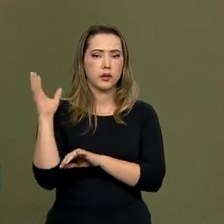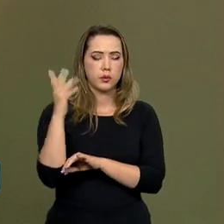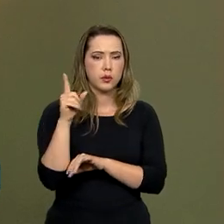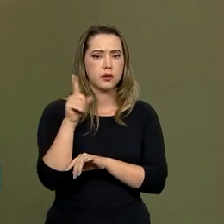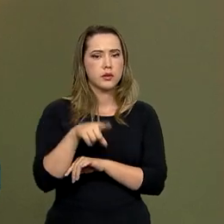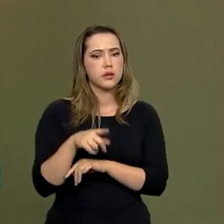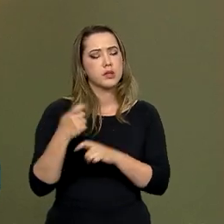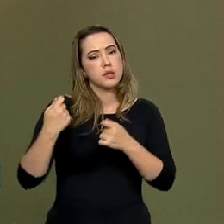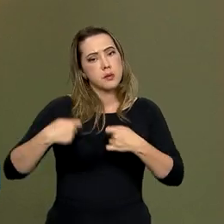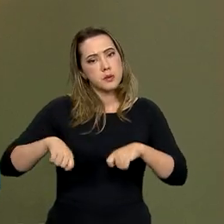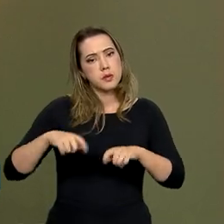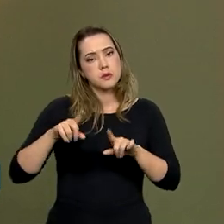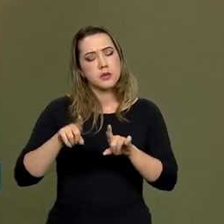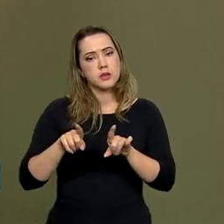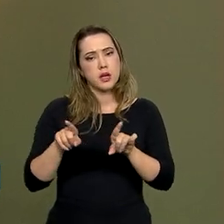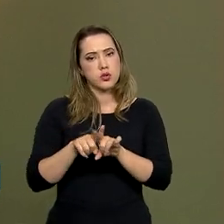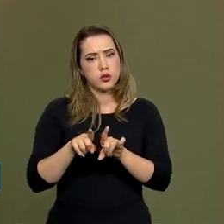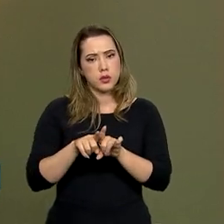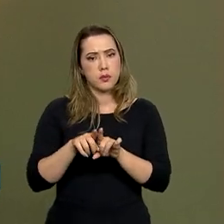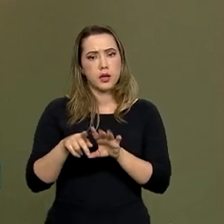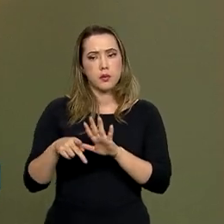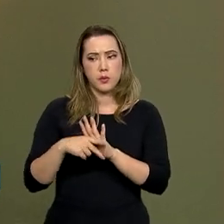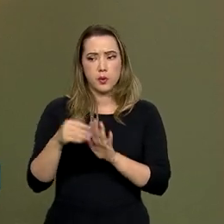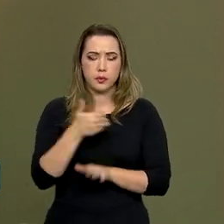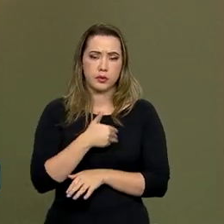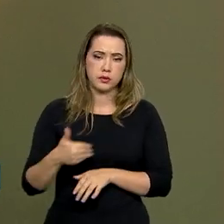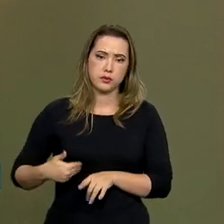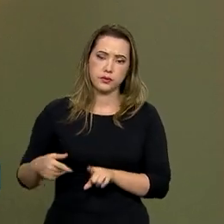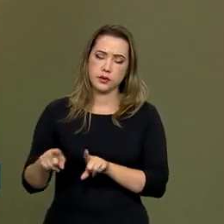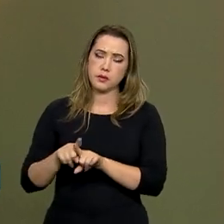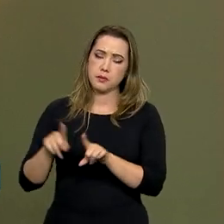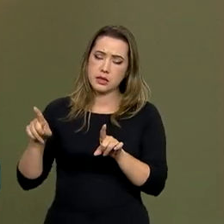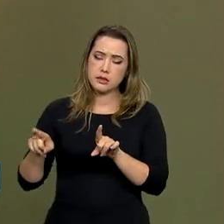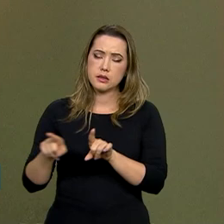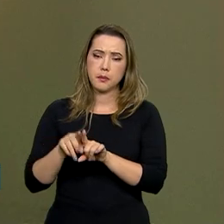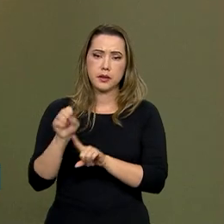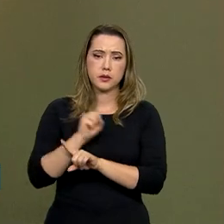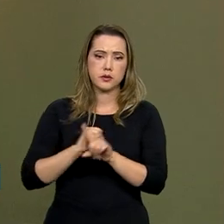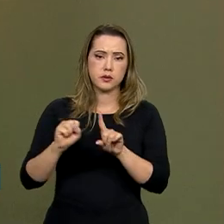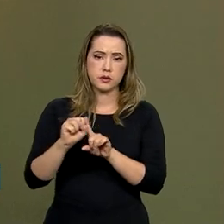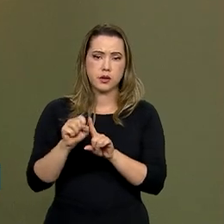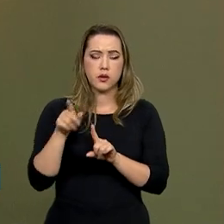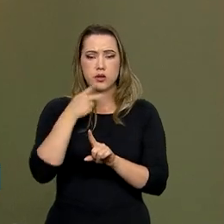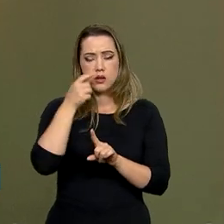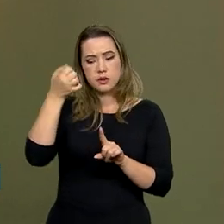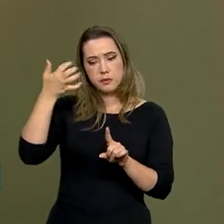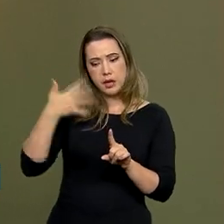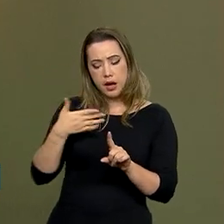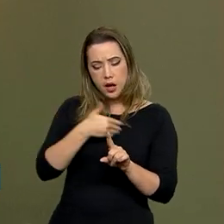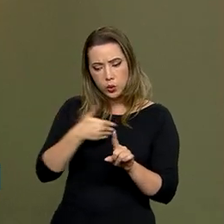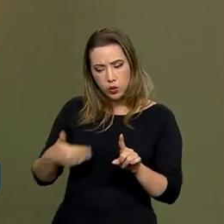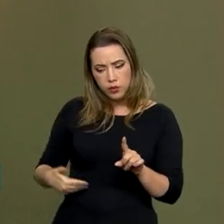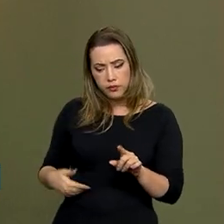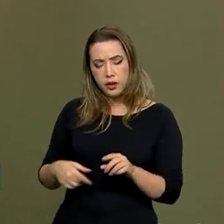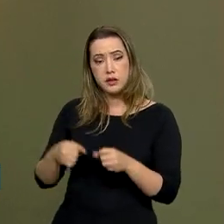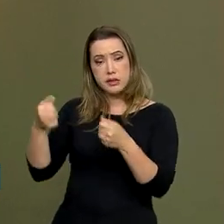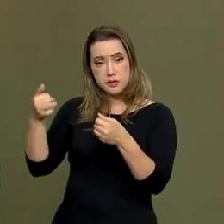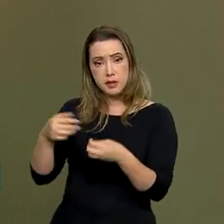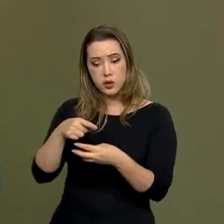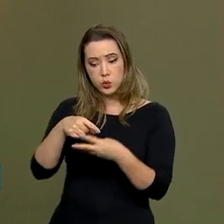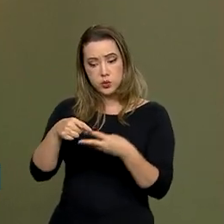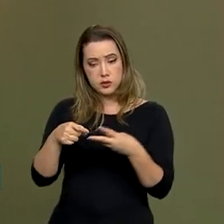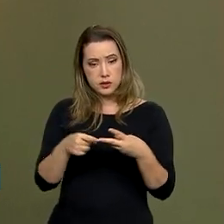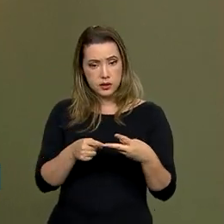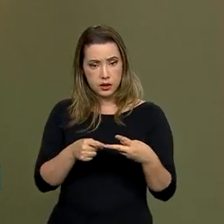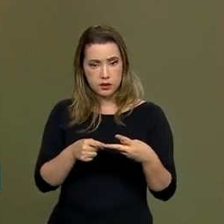competência tanto do governo, mas também da sociedade. Quando ele diz que é do governo, ele está dizendo dos três